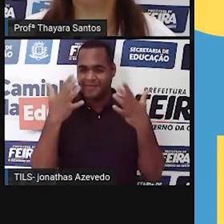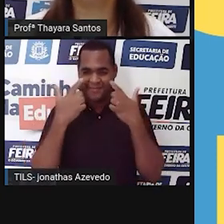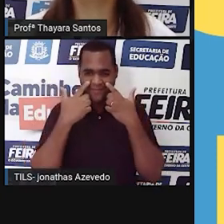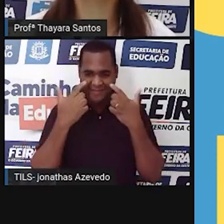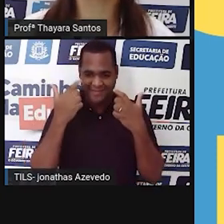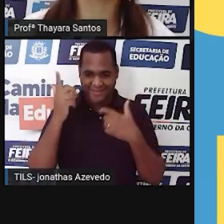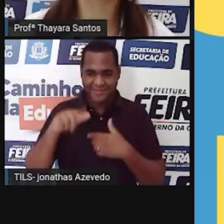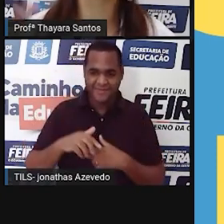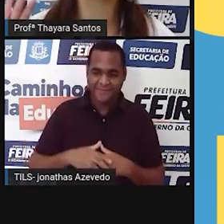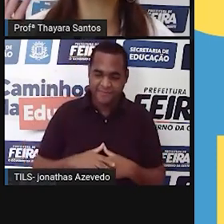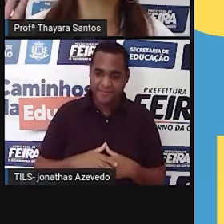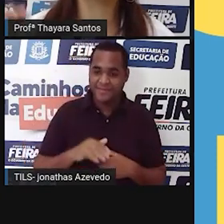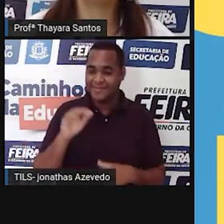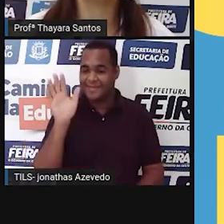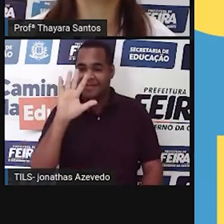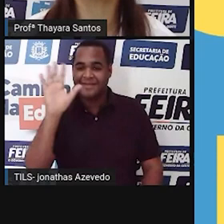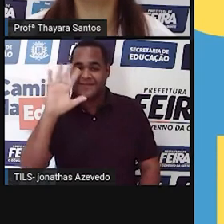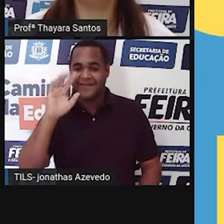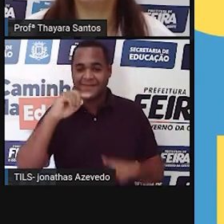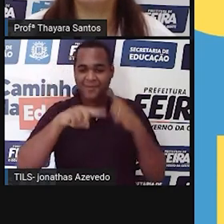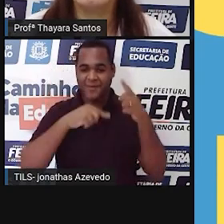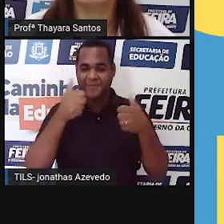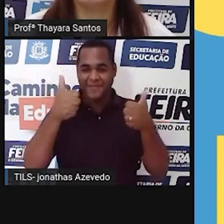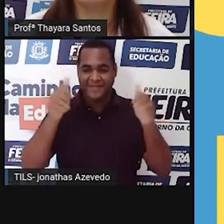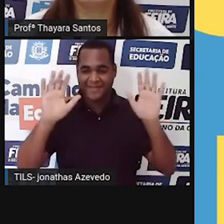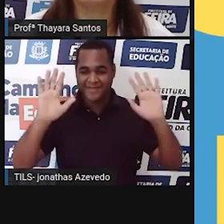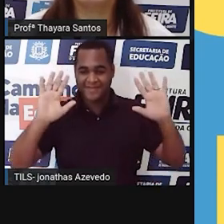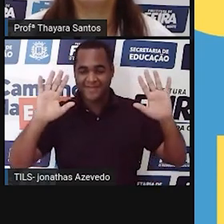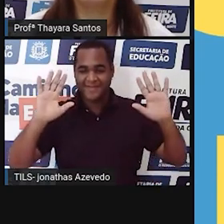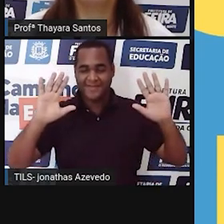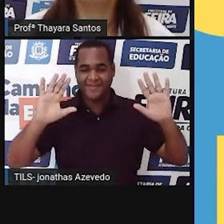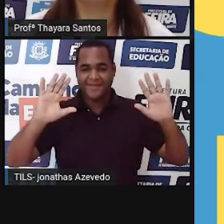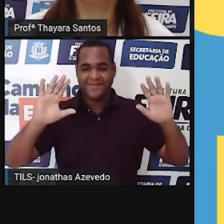de novo, tá? Então, tchau pessoal, até a próxima aula.